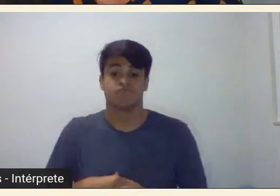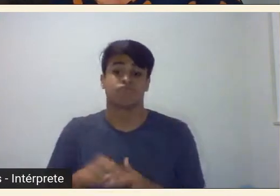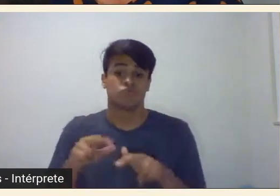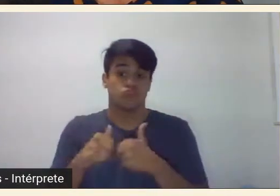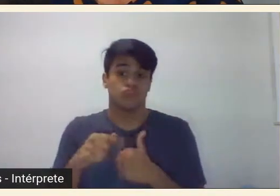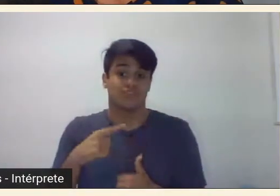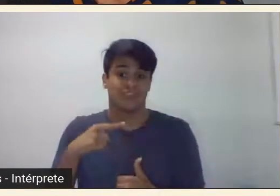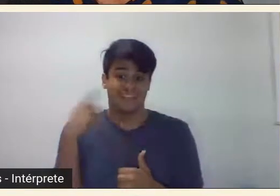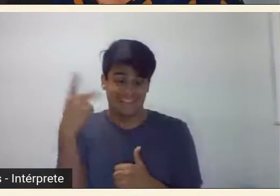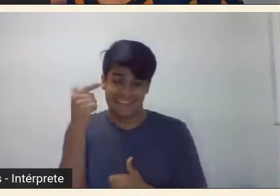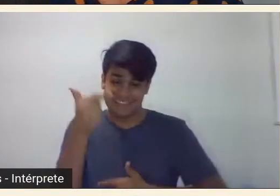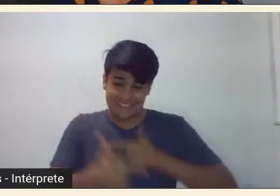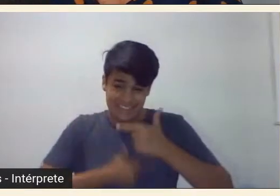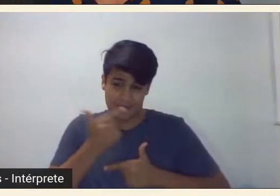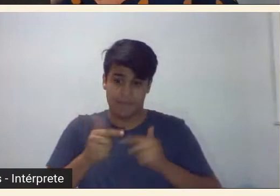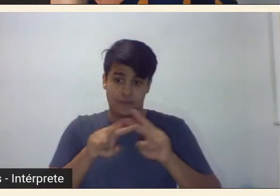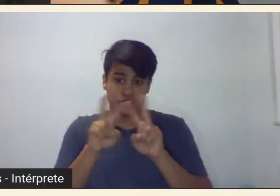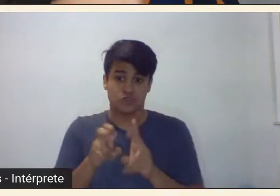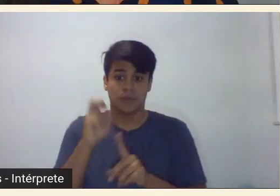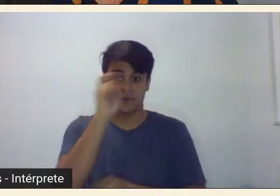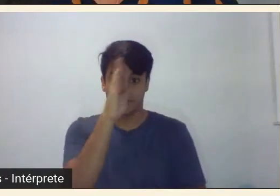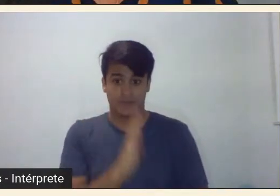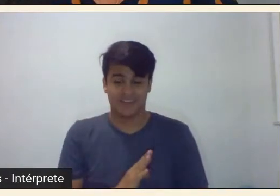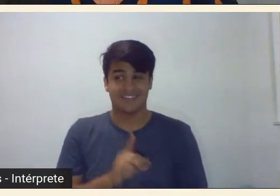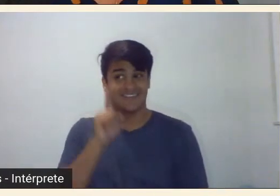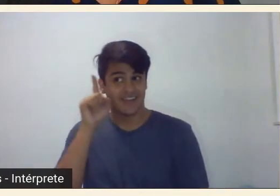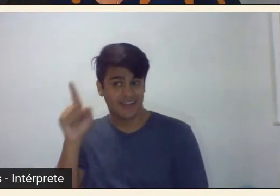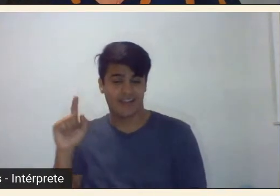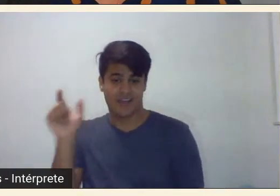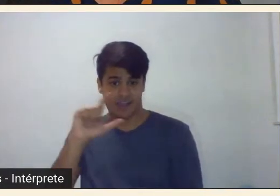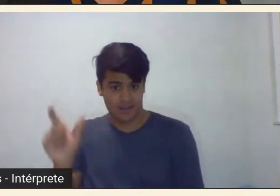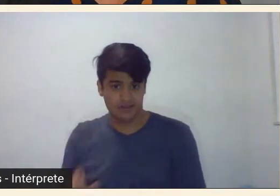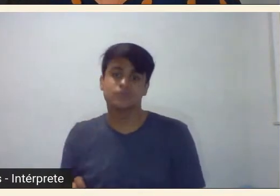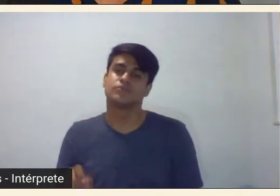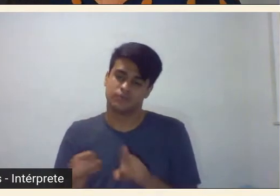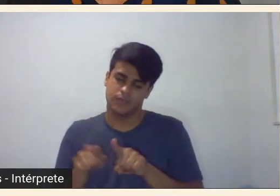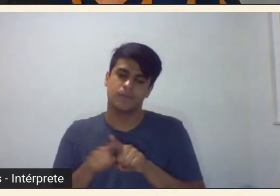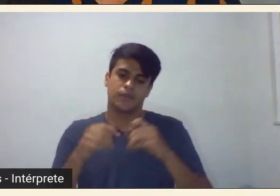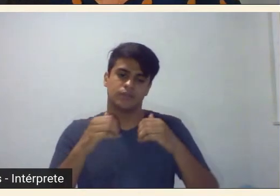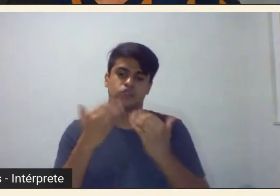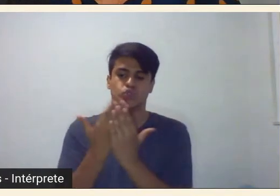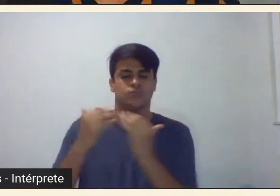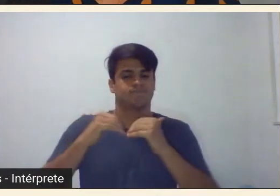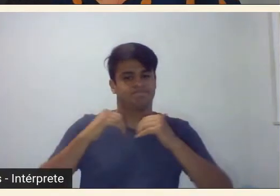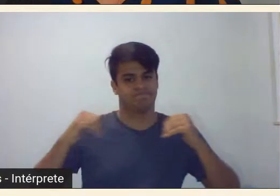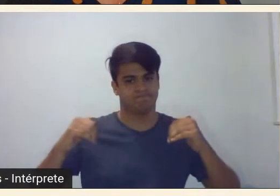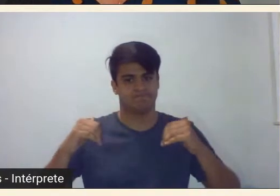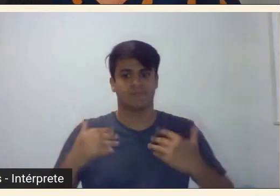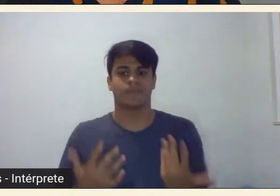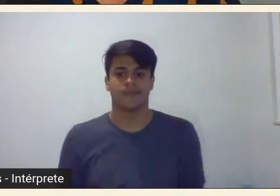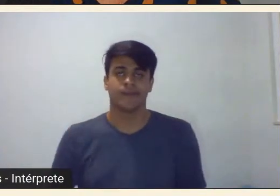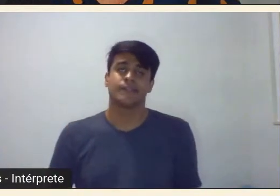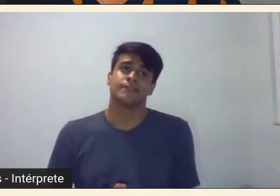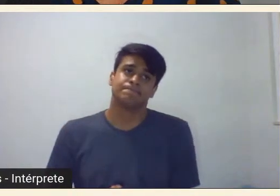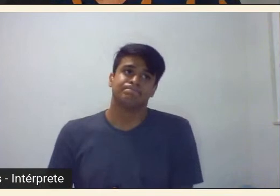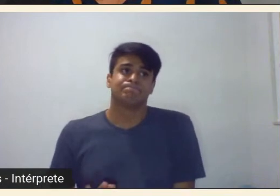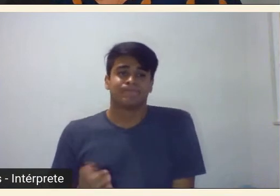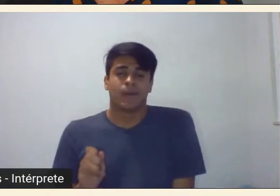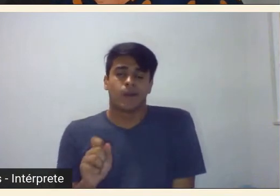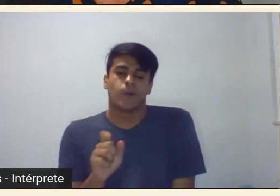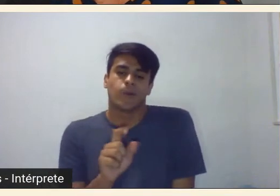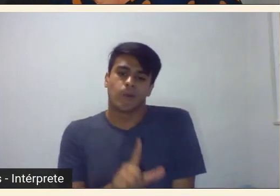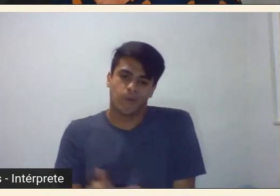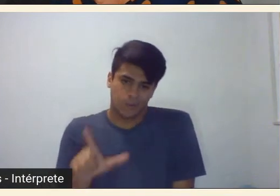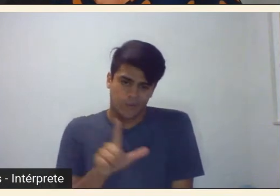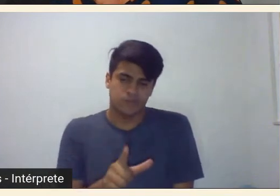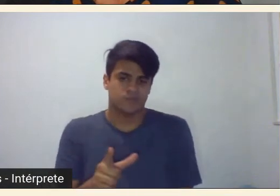da cena brasileira ela também se afasta dos estudos agora assim é claro que até